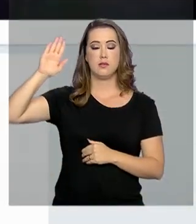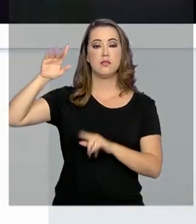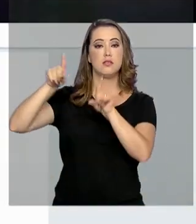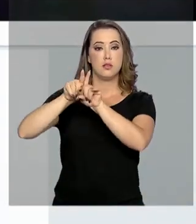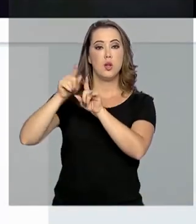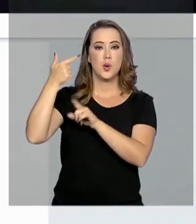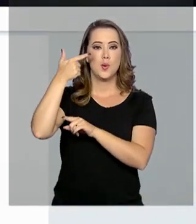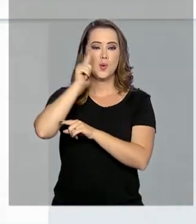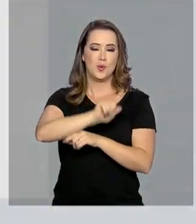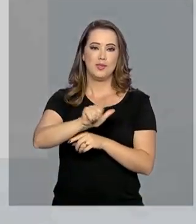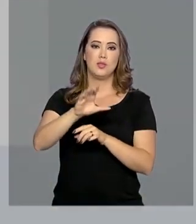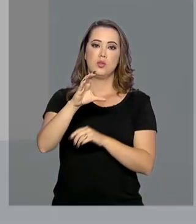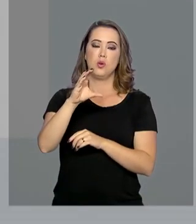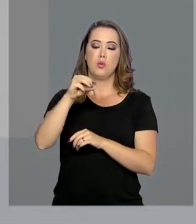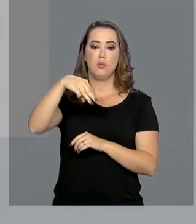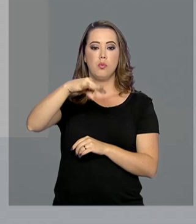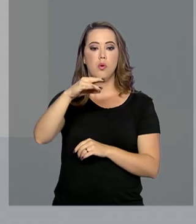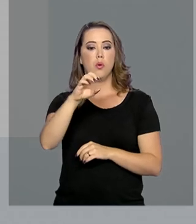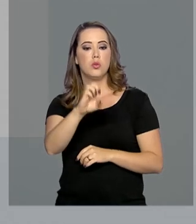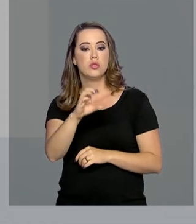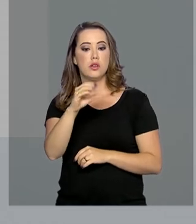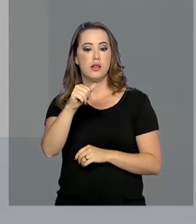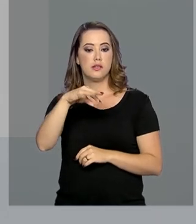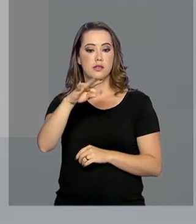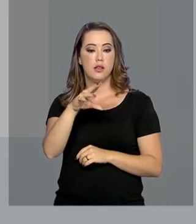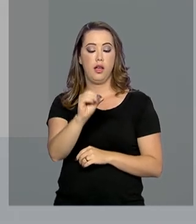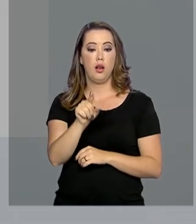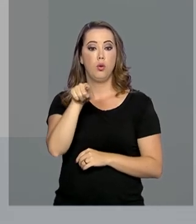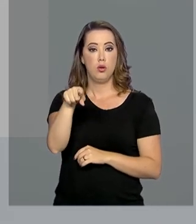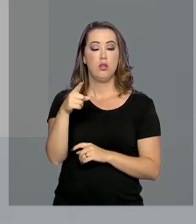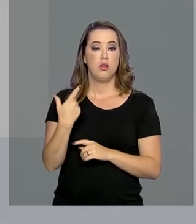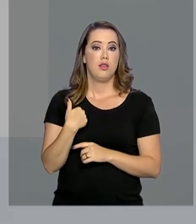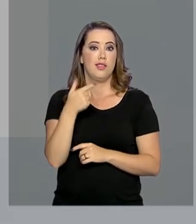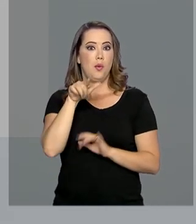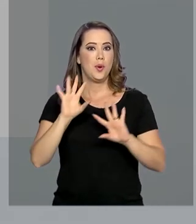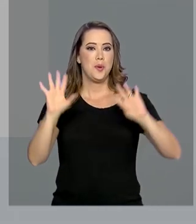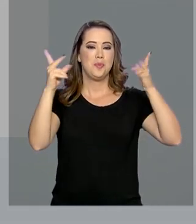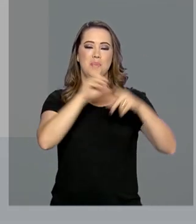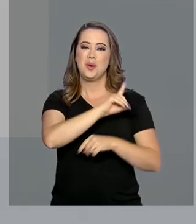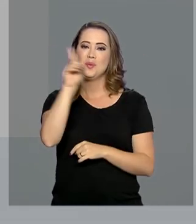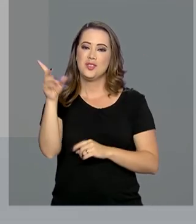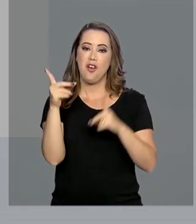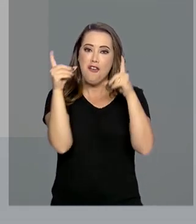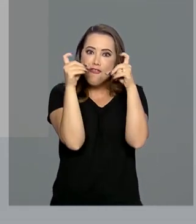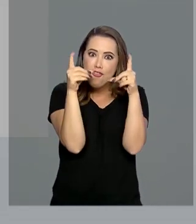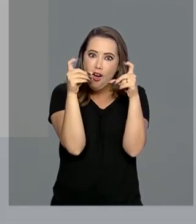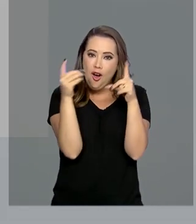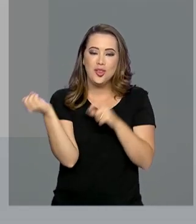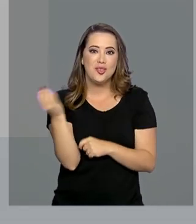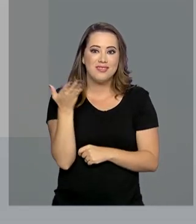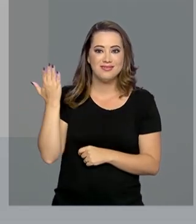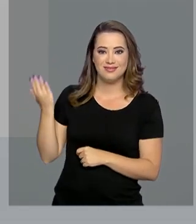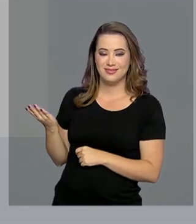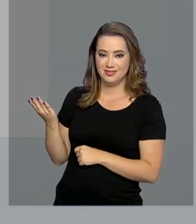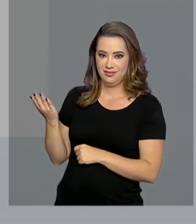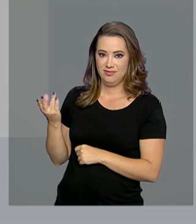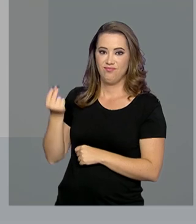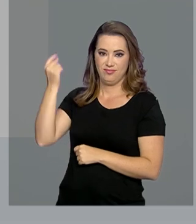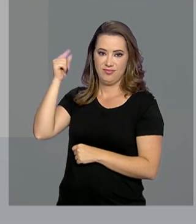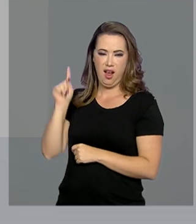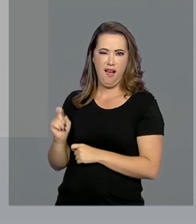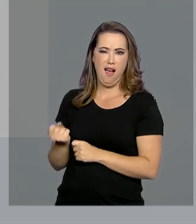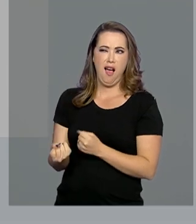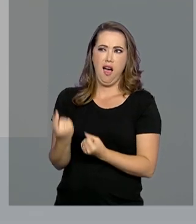a data, o Arquivo Nacional publicou nas redes sociais uma foto rara em que os soldados recebem instruções dos oficiais.